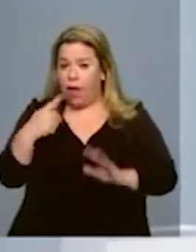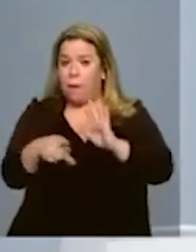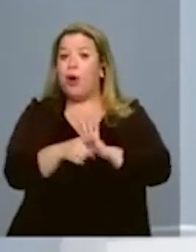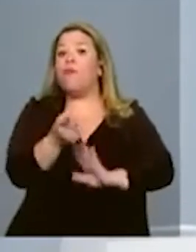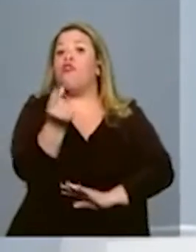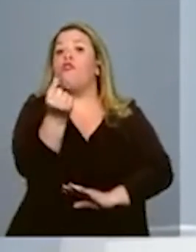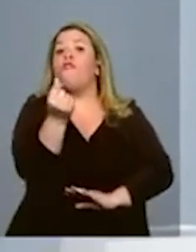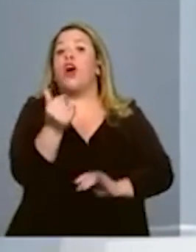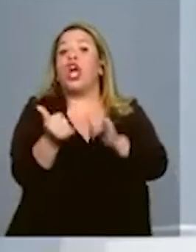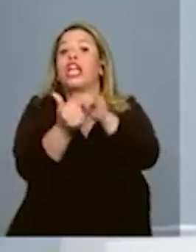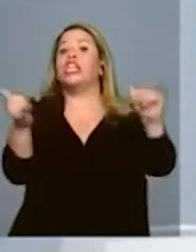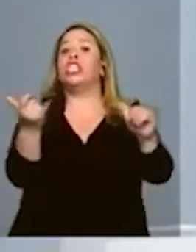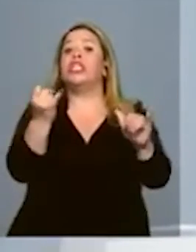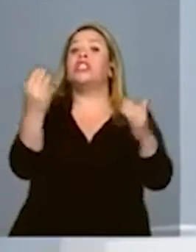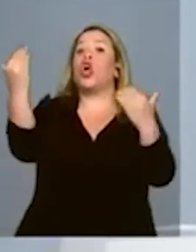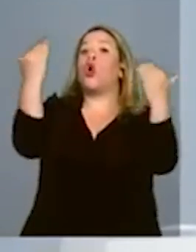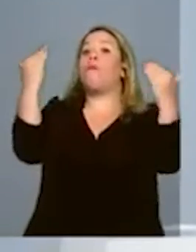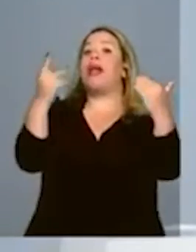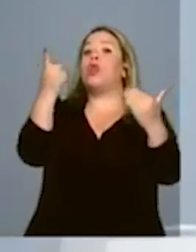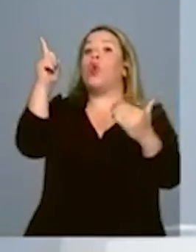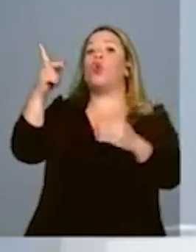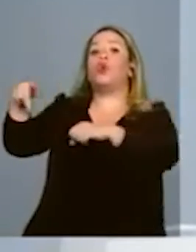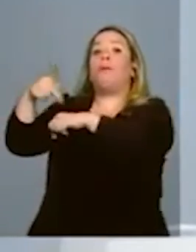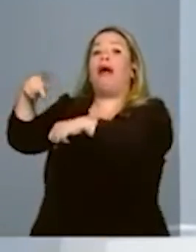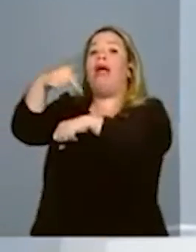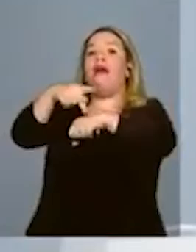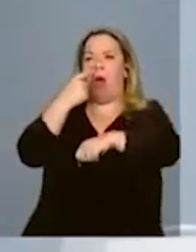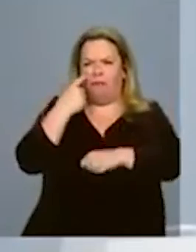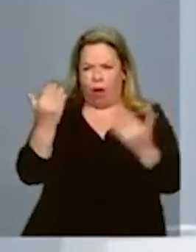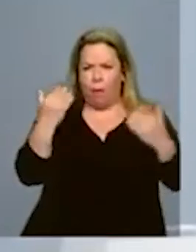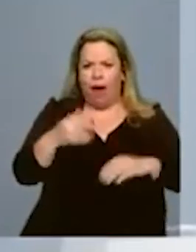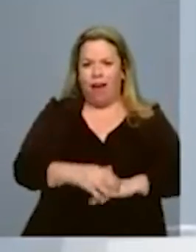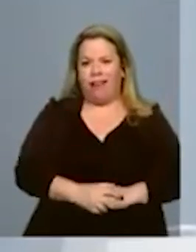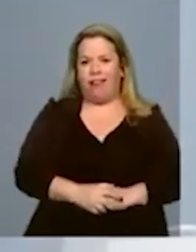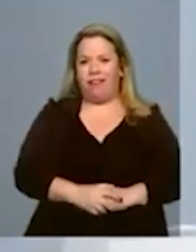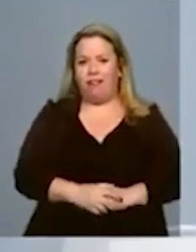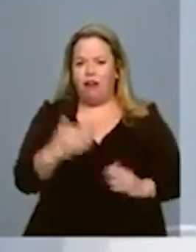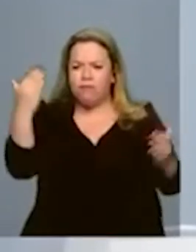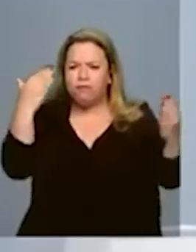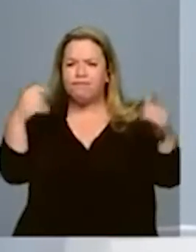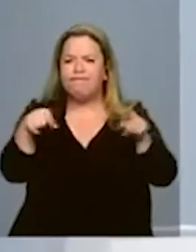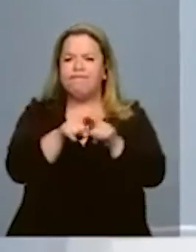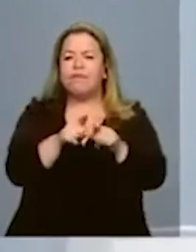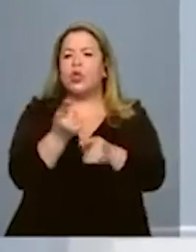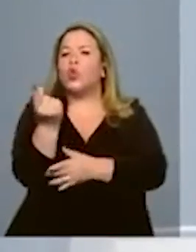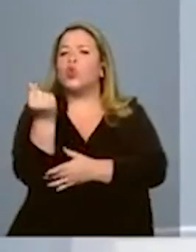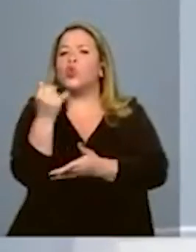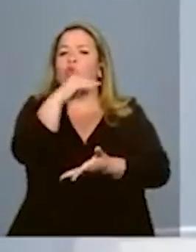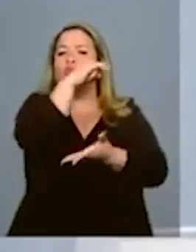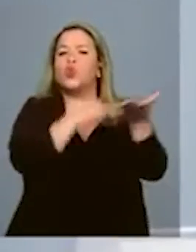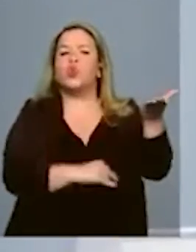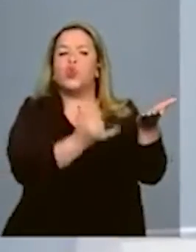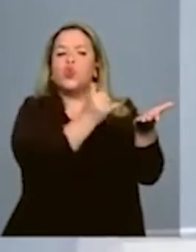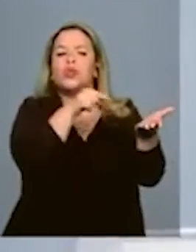elétrica no Brasil comparativamente ao resto do mundo. Compare. Compare quanto custa a tarifa